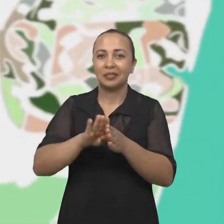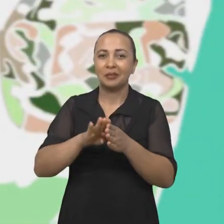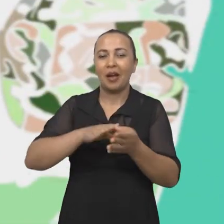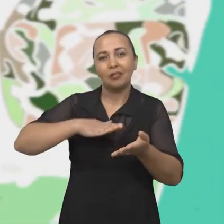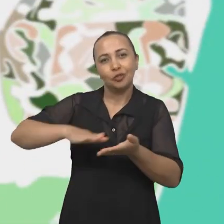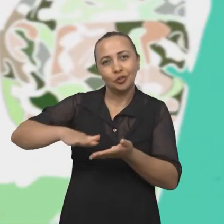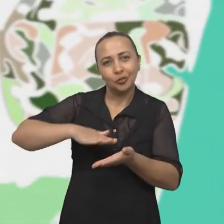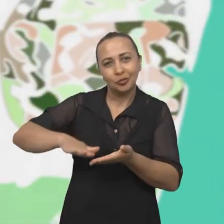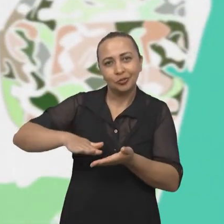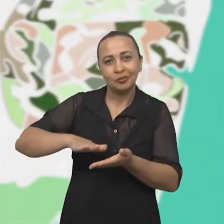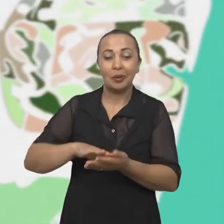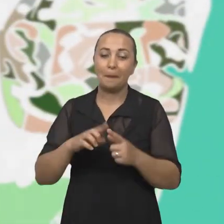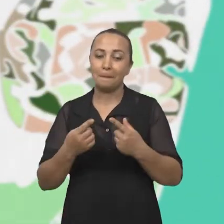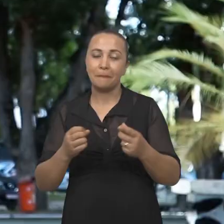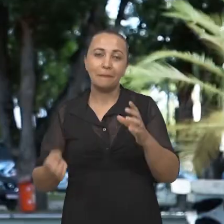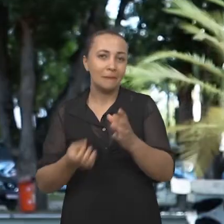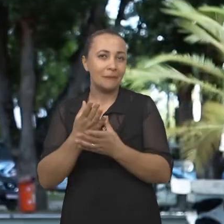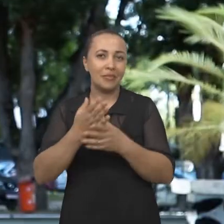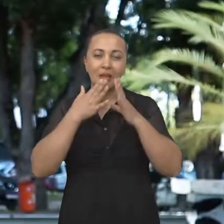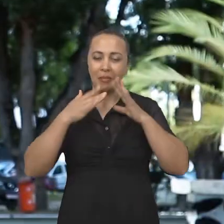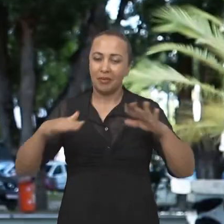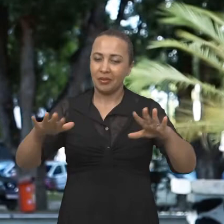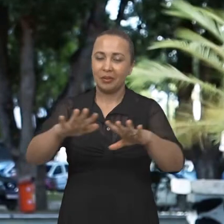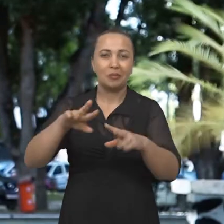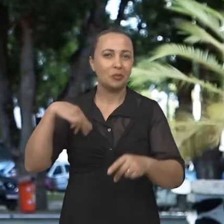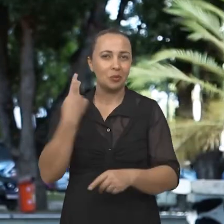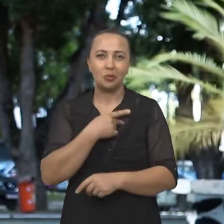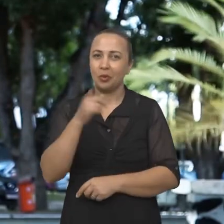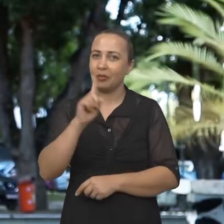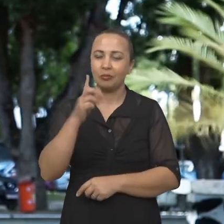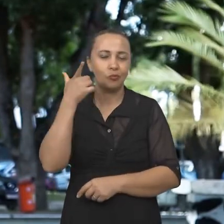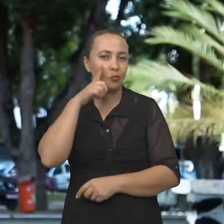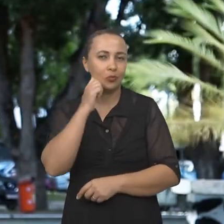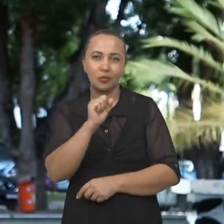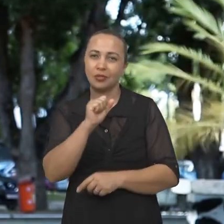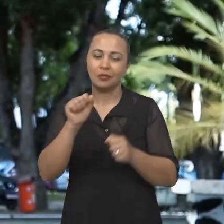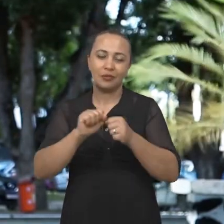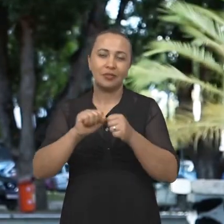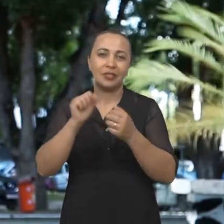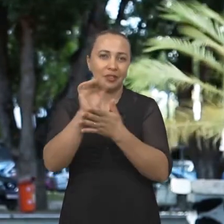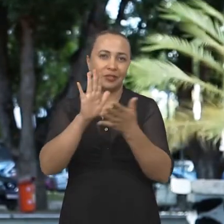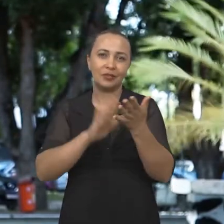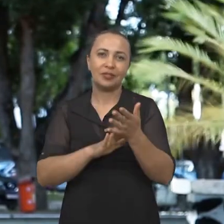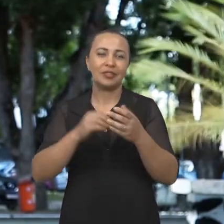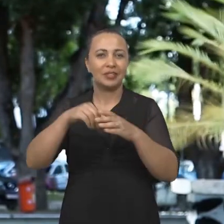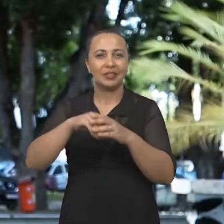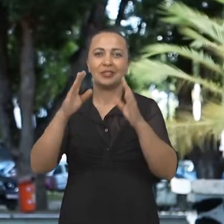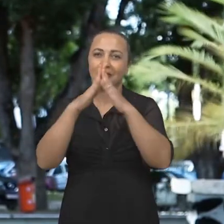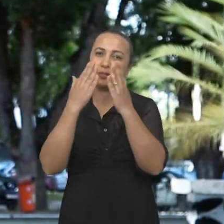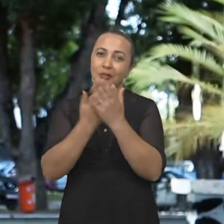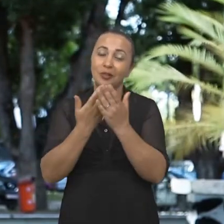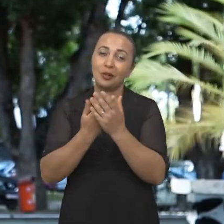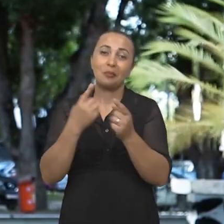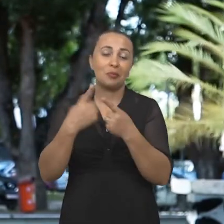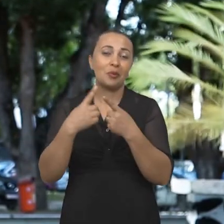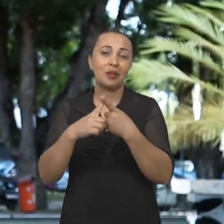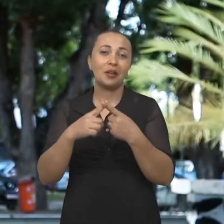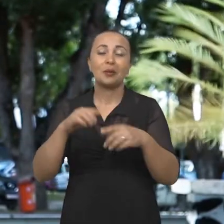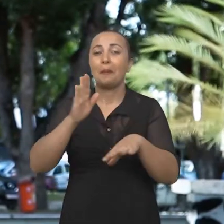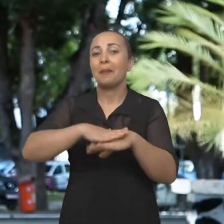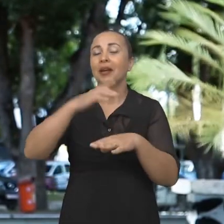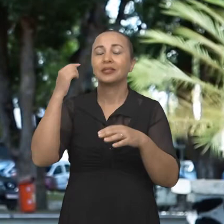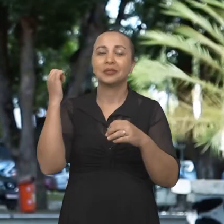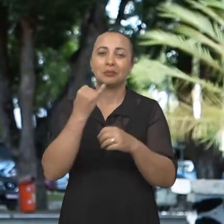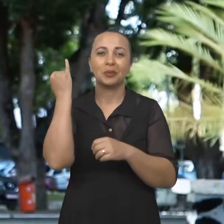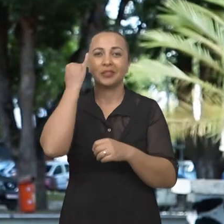de DJ. Só que aí veio a pandemia, e a gente não conseguiu realizar essas atividades nas escolas, que era o objetivo principal do